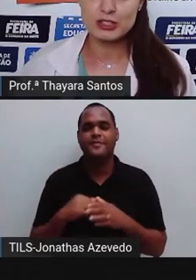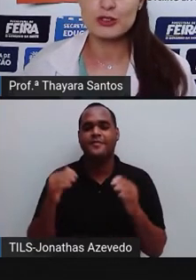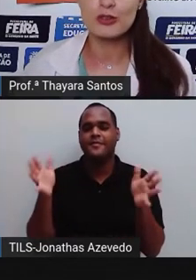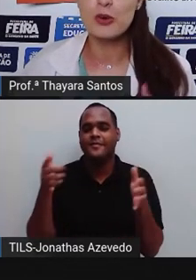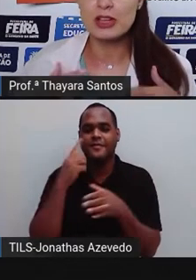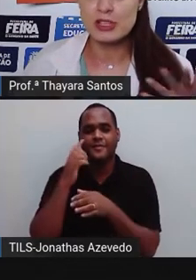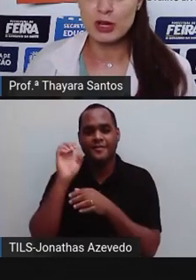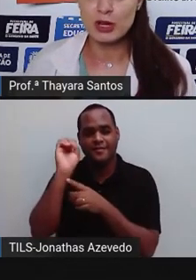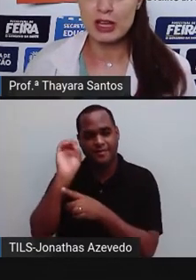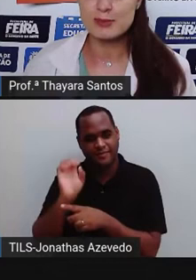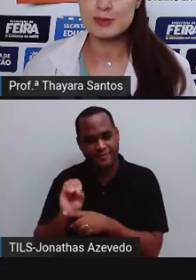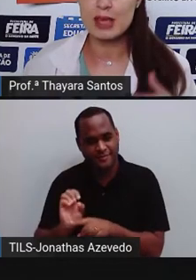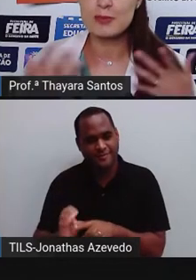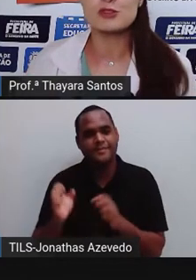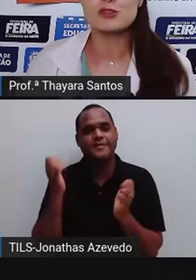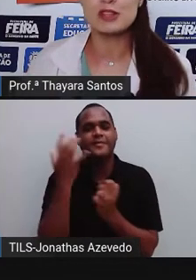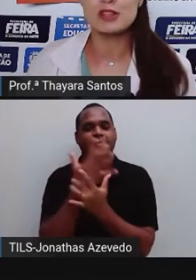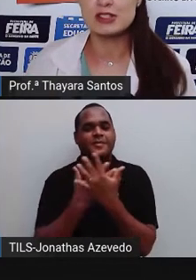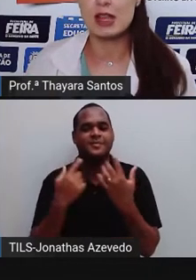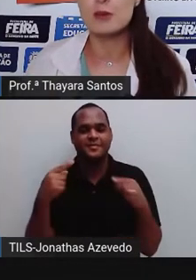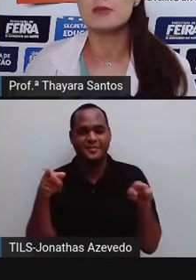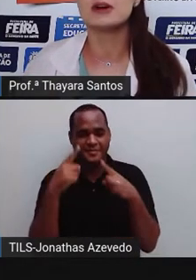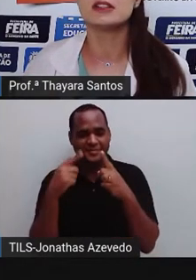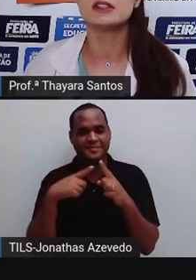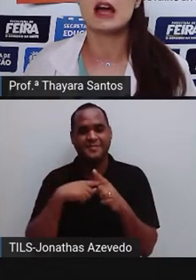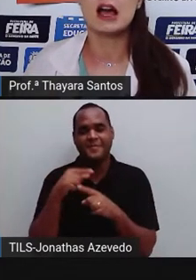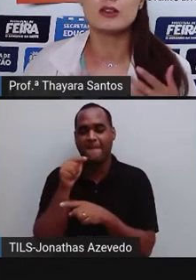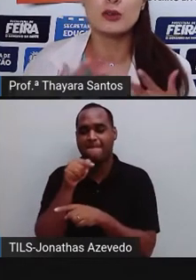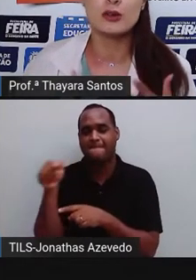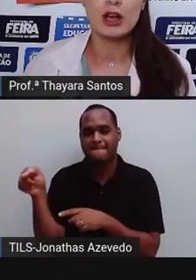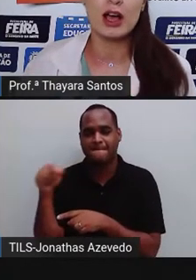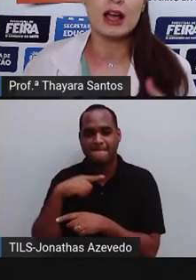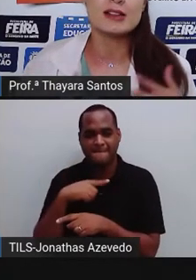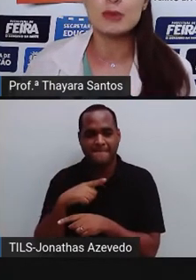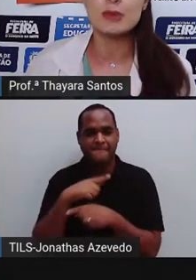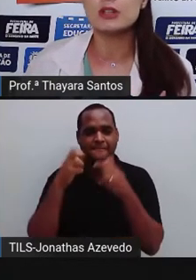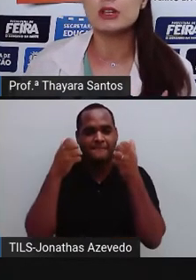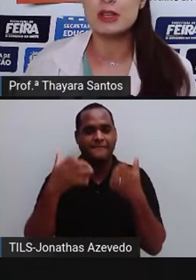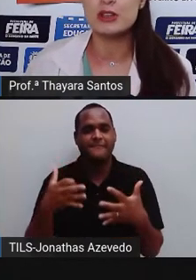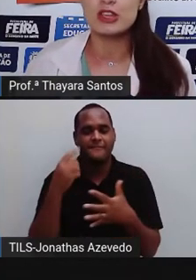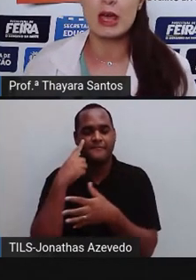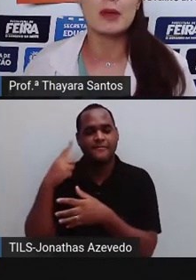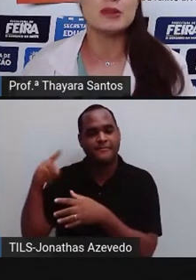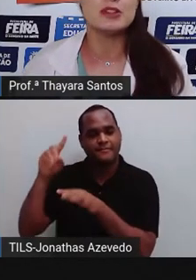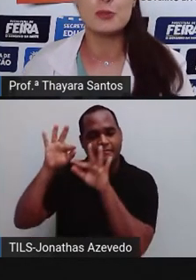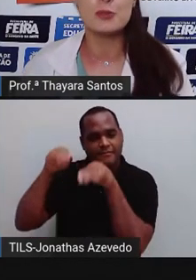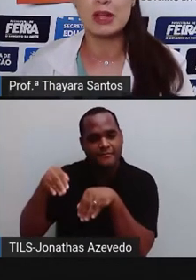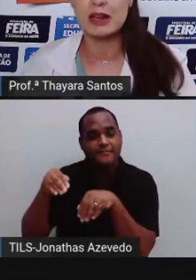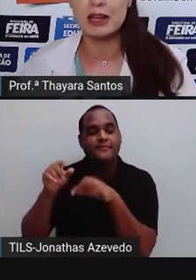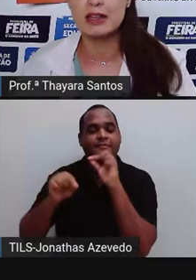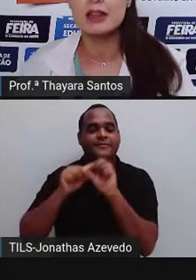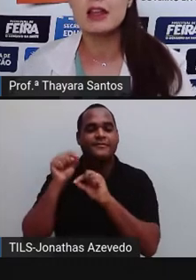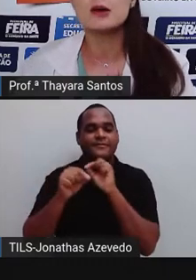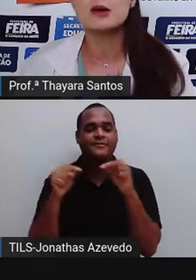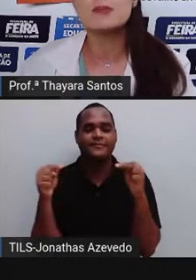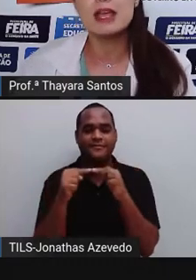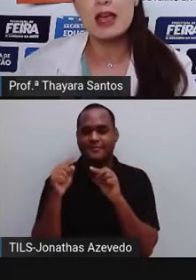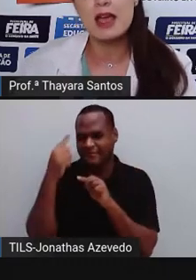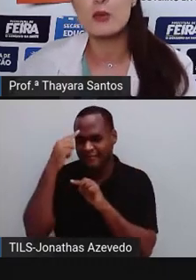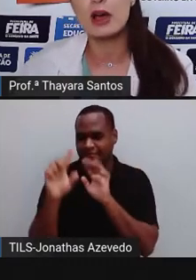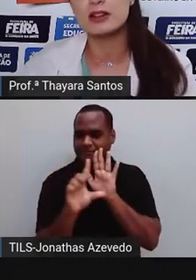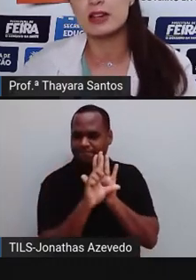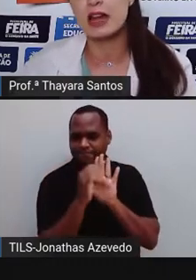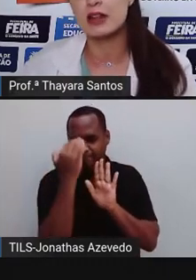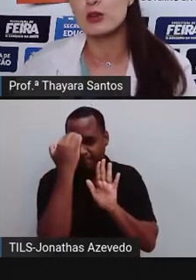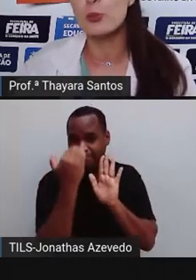que a gente vê muitas vezes por aí, sempre nos finais de semana, acima do limite que é permitido pela lei, também